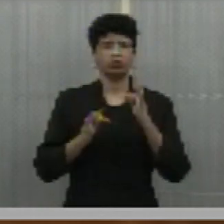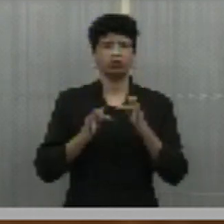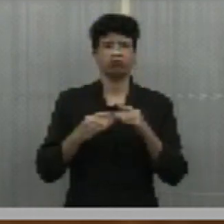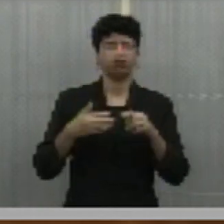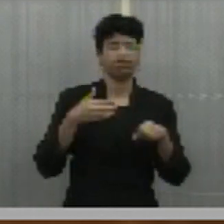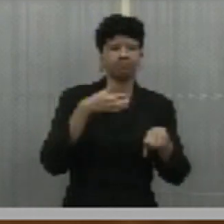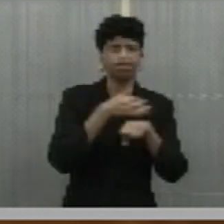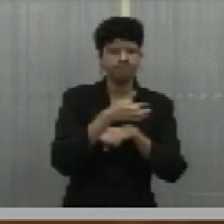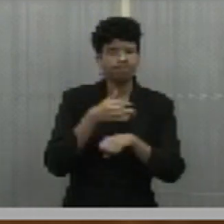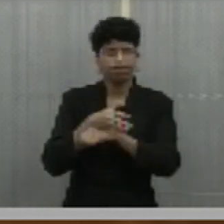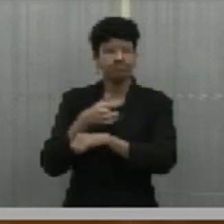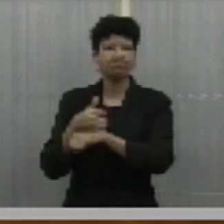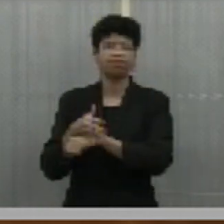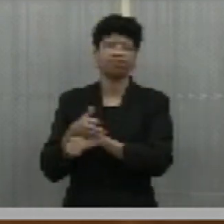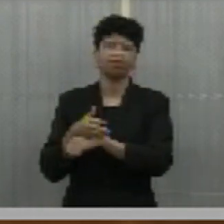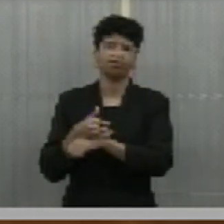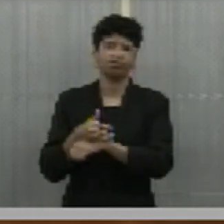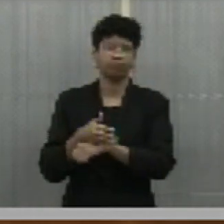atuação